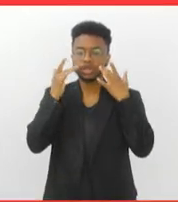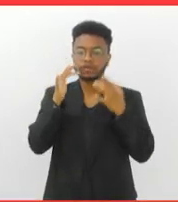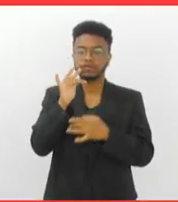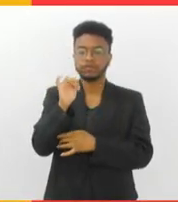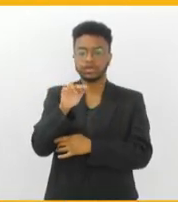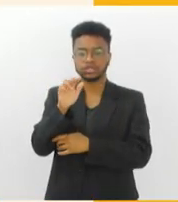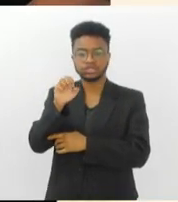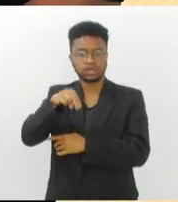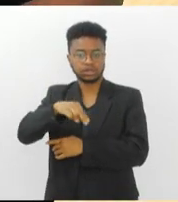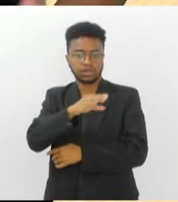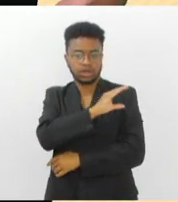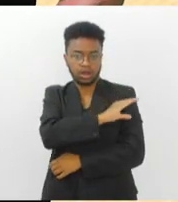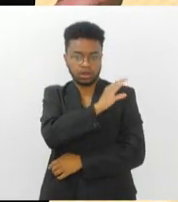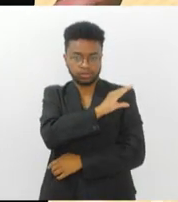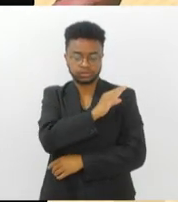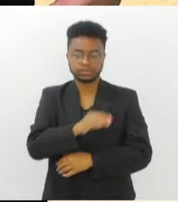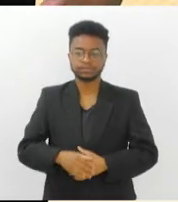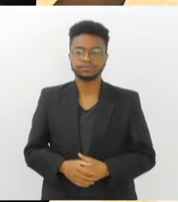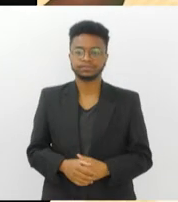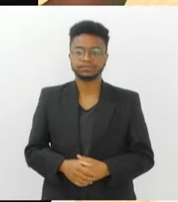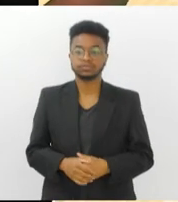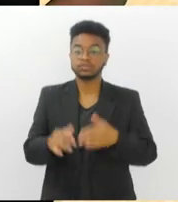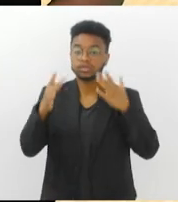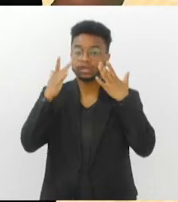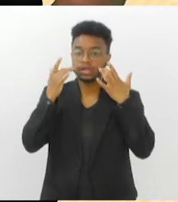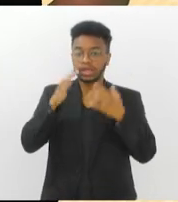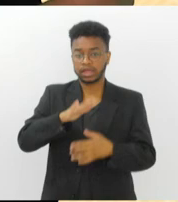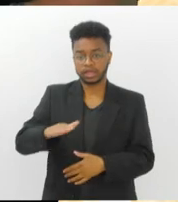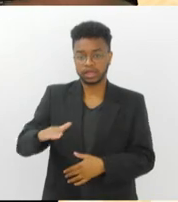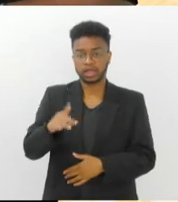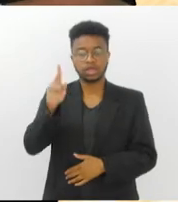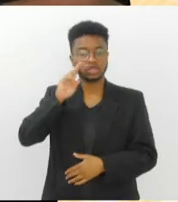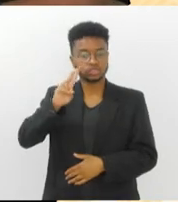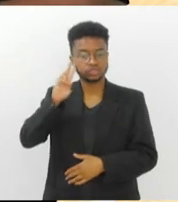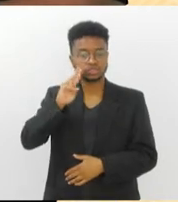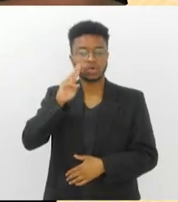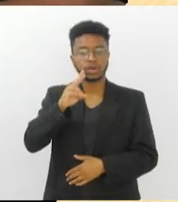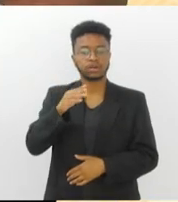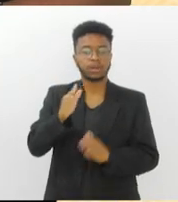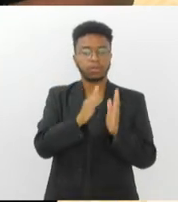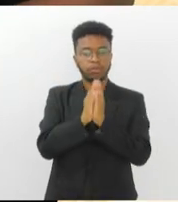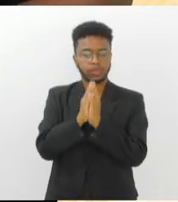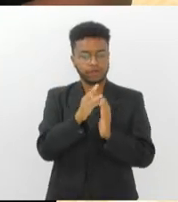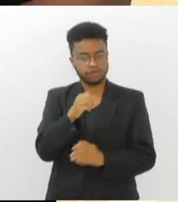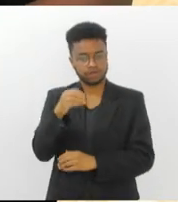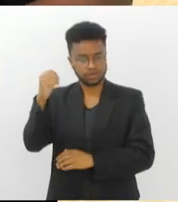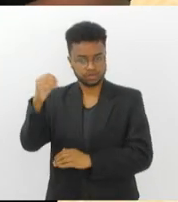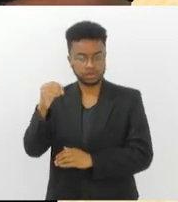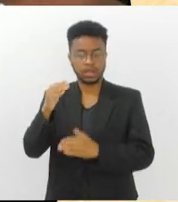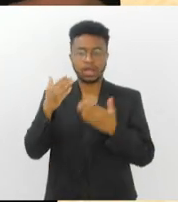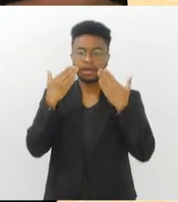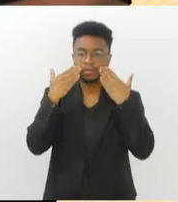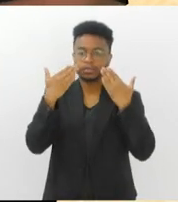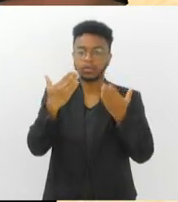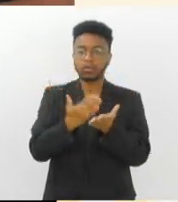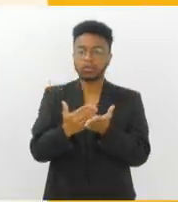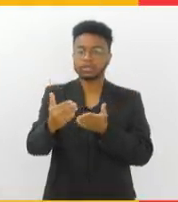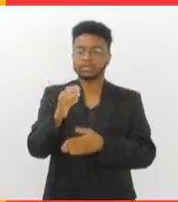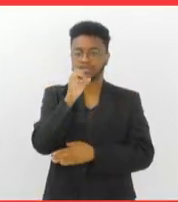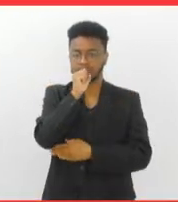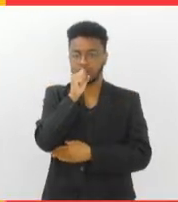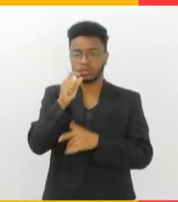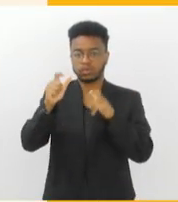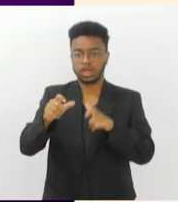Campos. O espetáculo infantil A História de Káfika e a Boneca Viajante fica em cartaz a partir deste sábado na